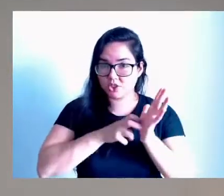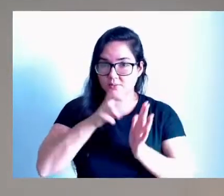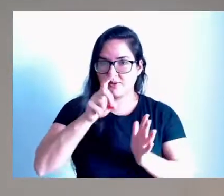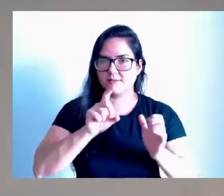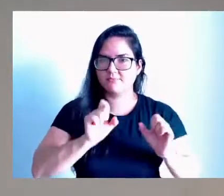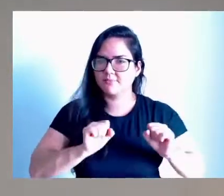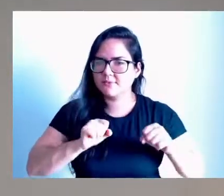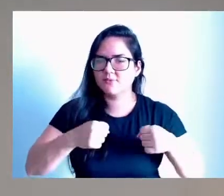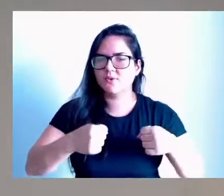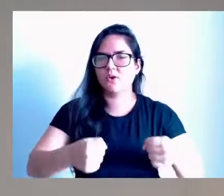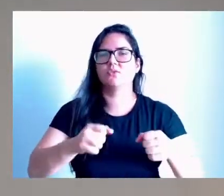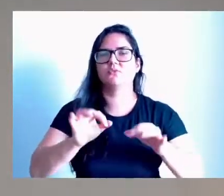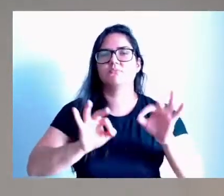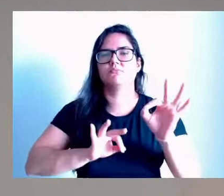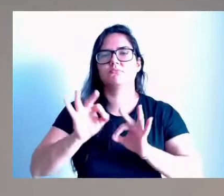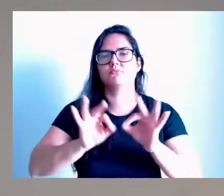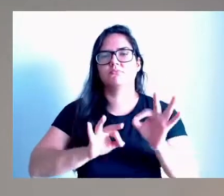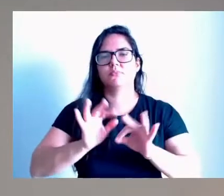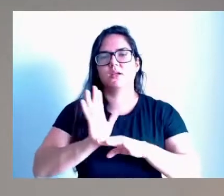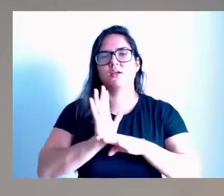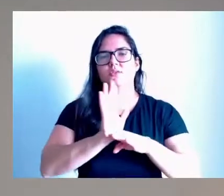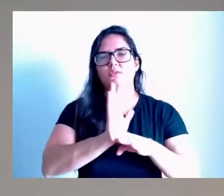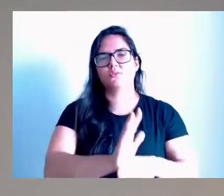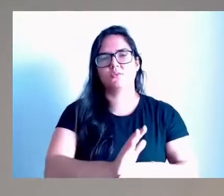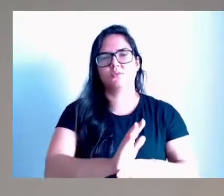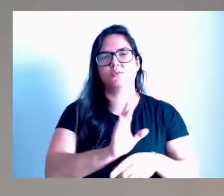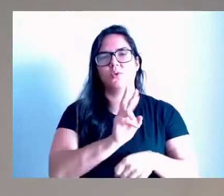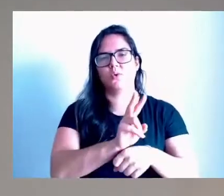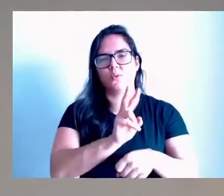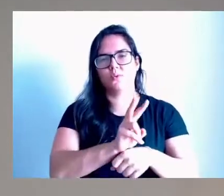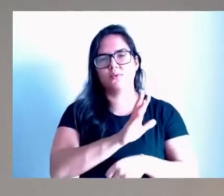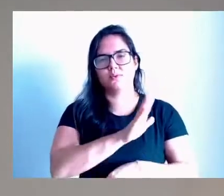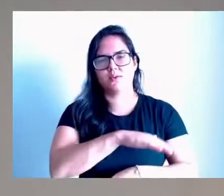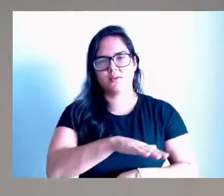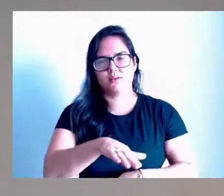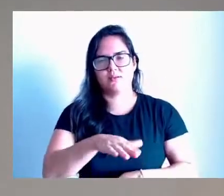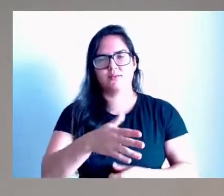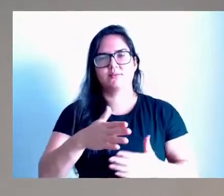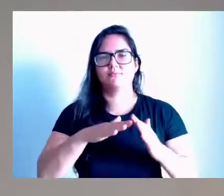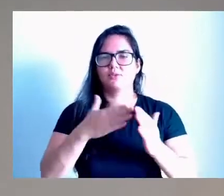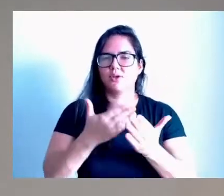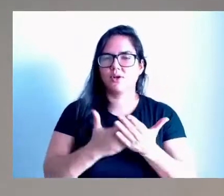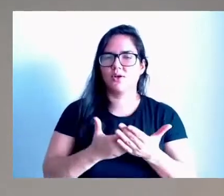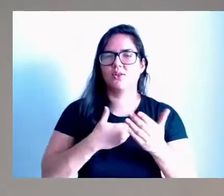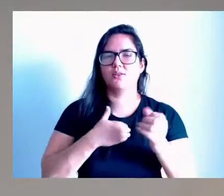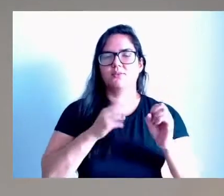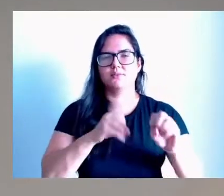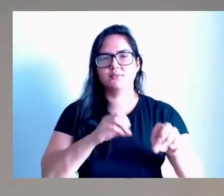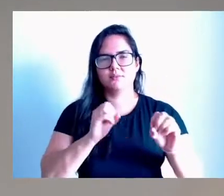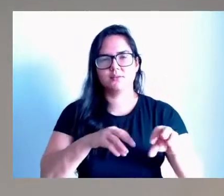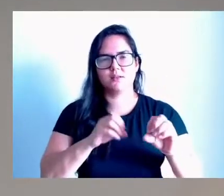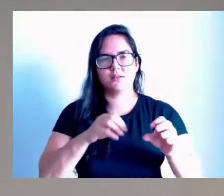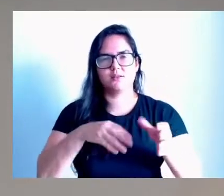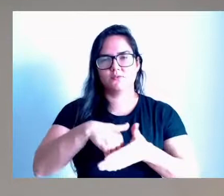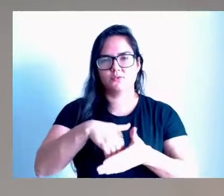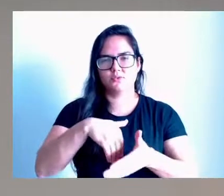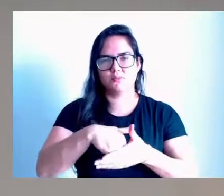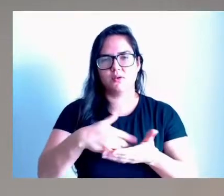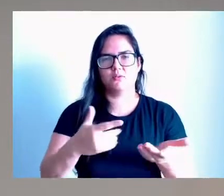cuidar das nossas crianças, através de uma escolinha, ensinando o futebol e